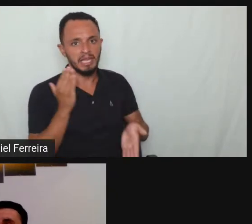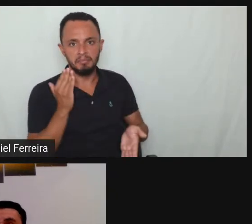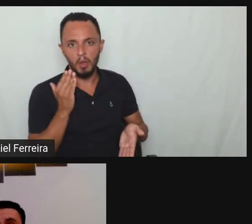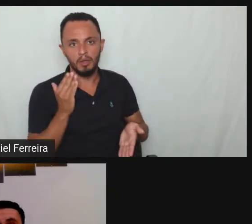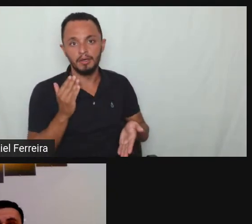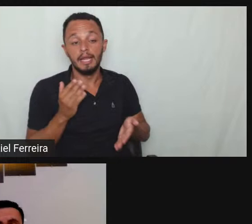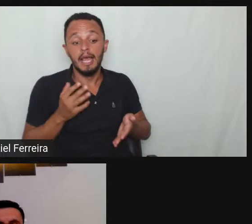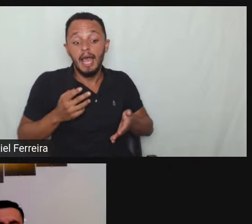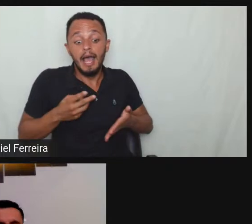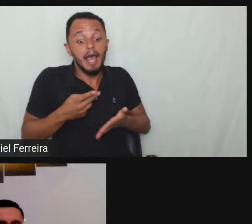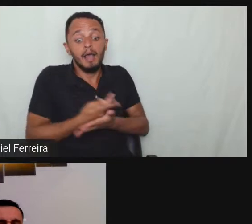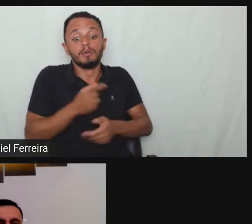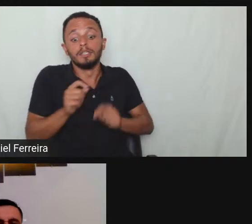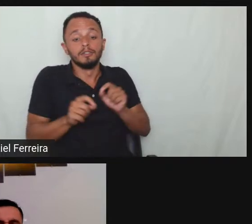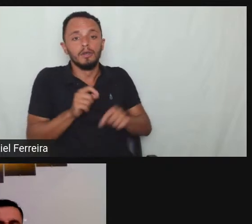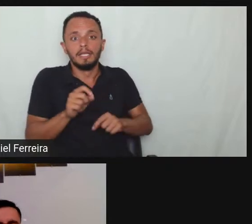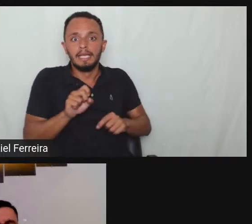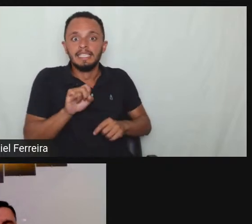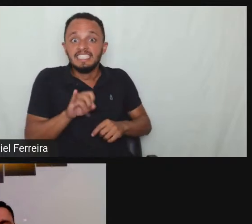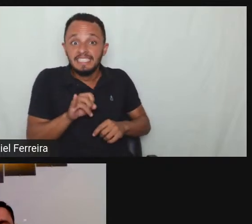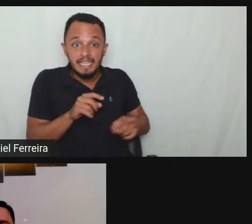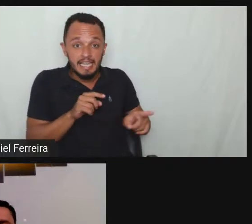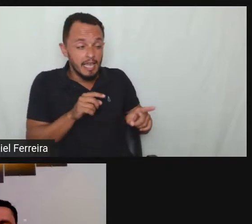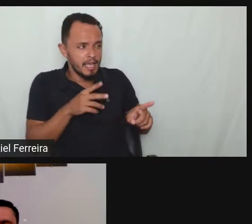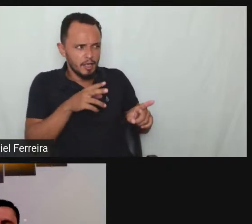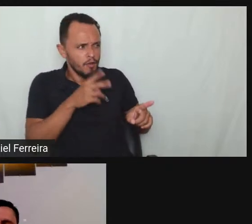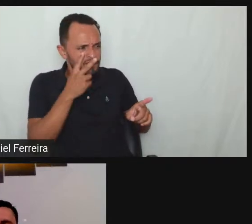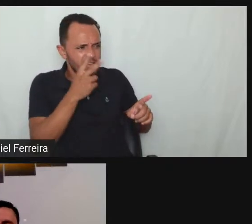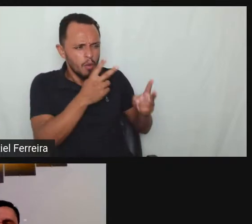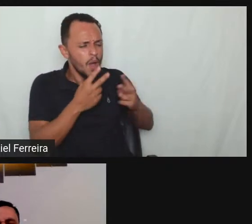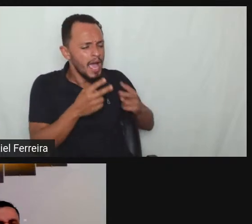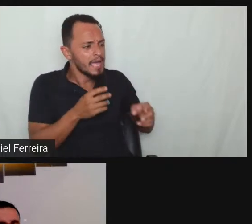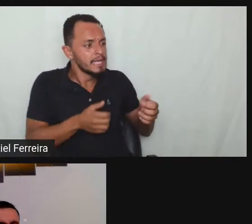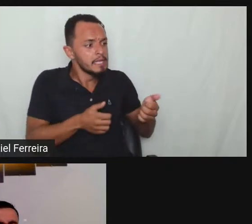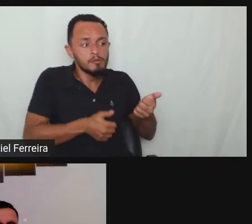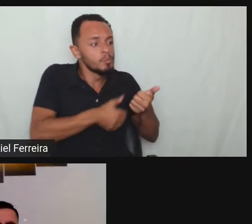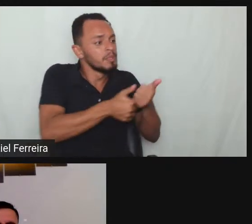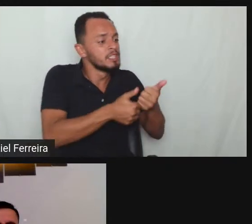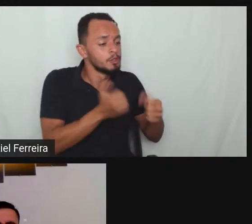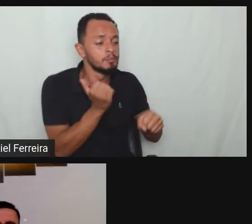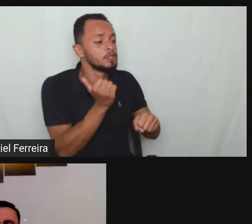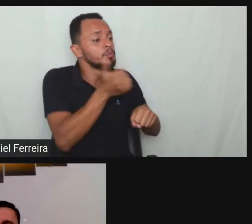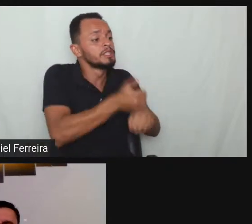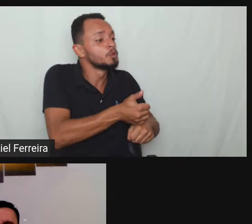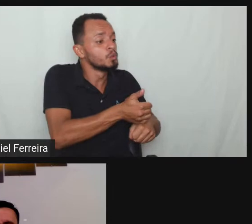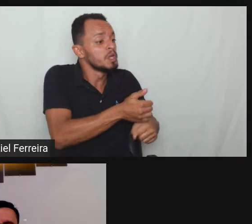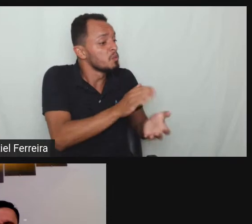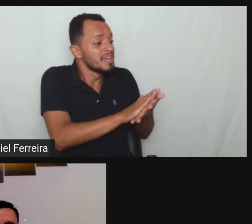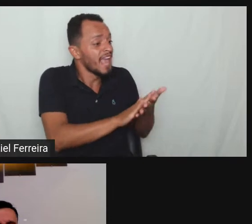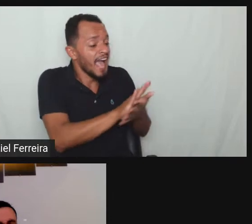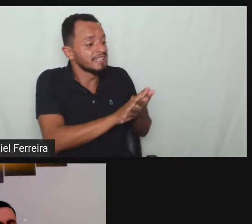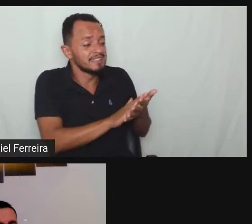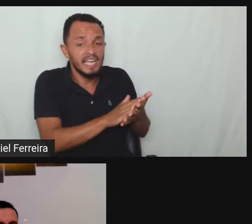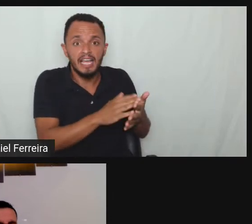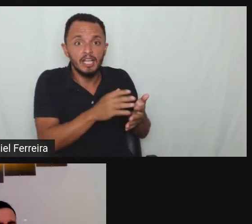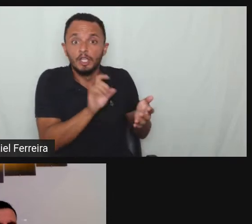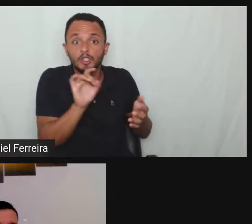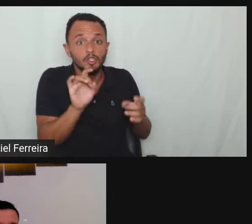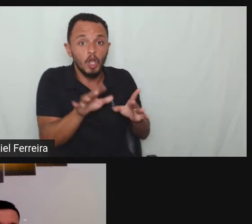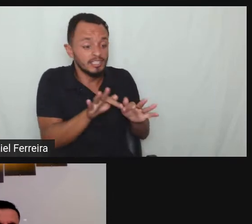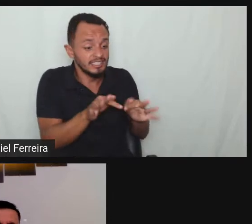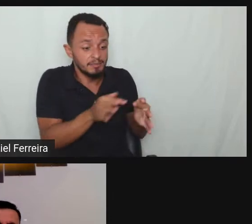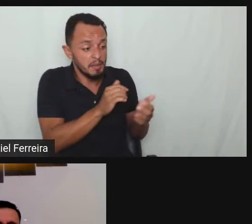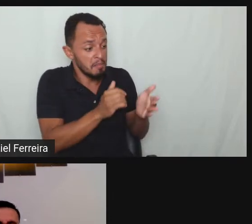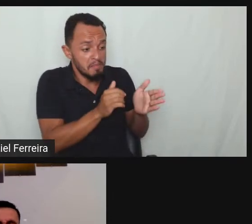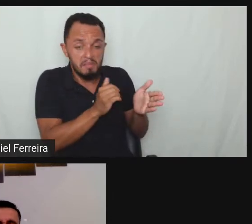ponto se a empresa descumprir ou ela não tiver dentro do do que estabelece a lei de cotas lá com a quantidade